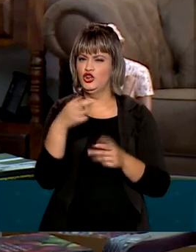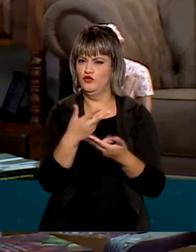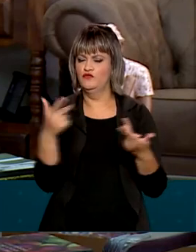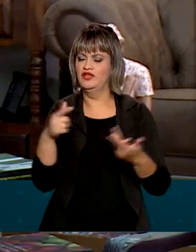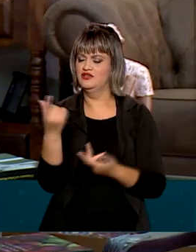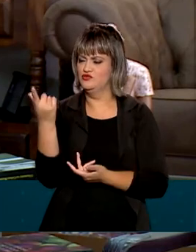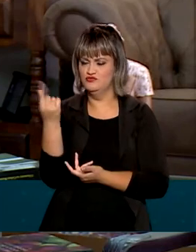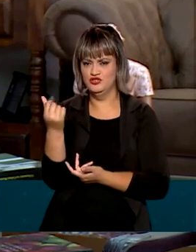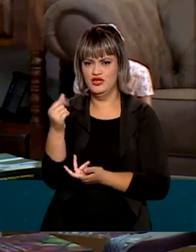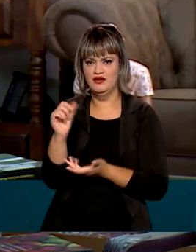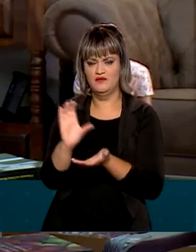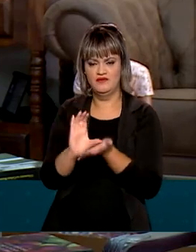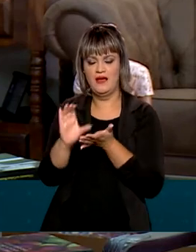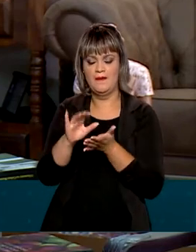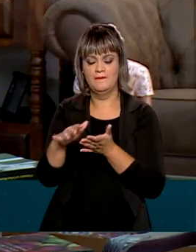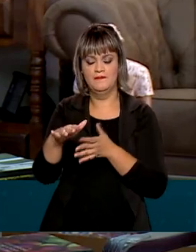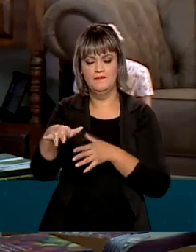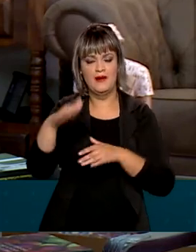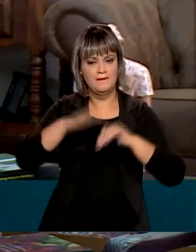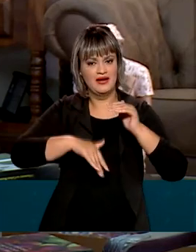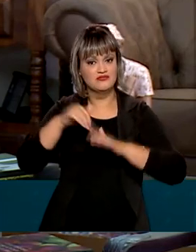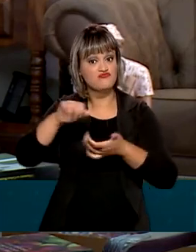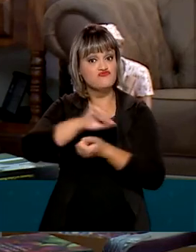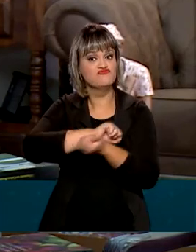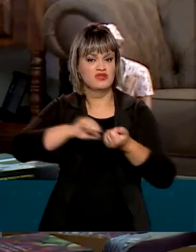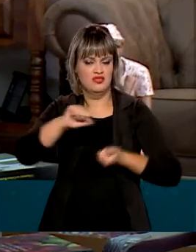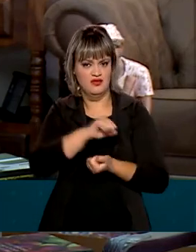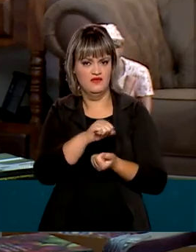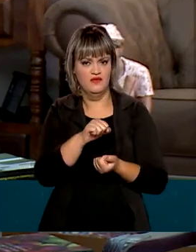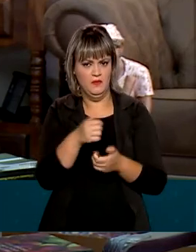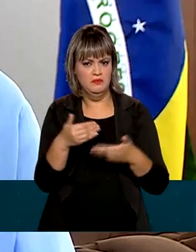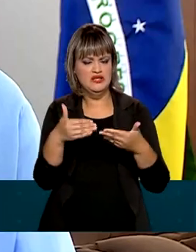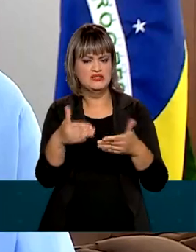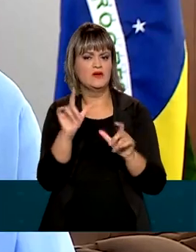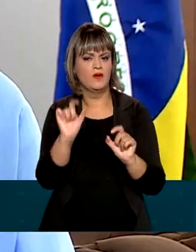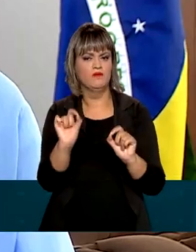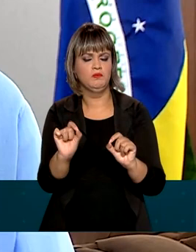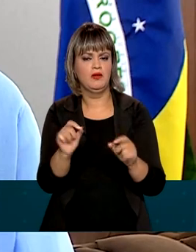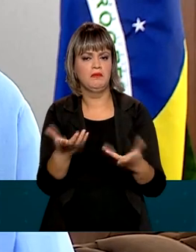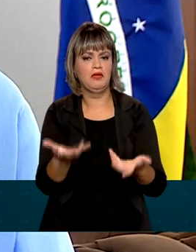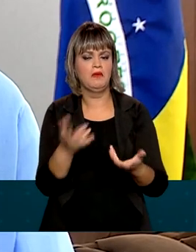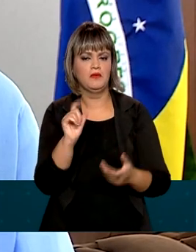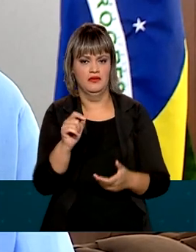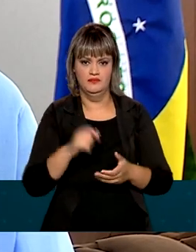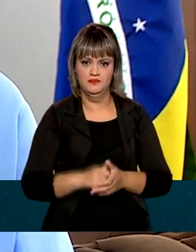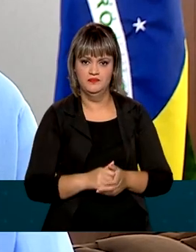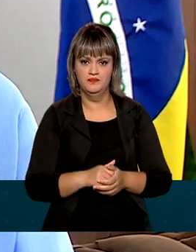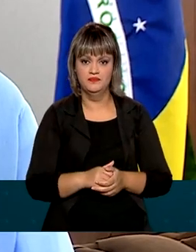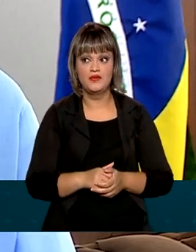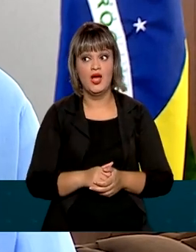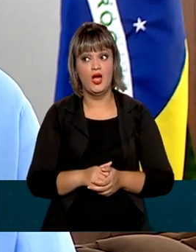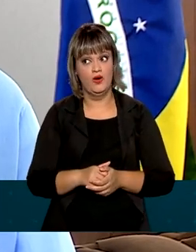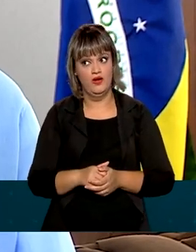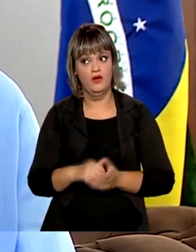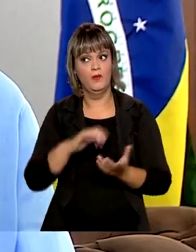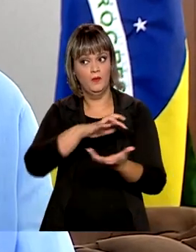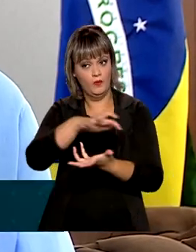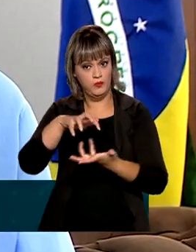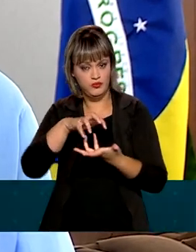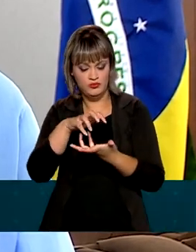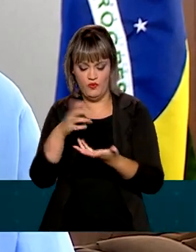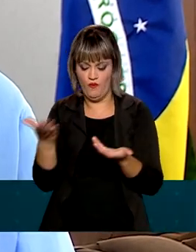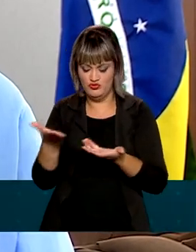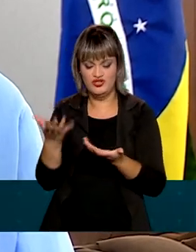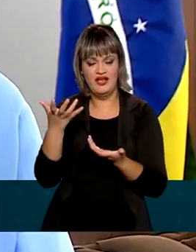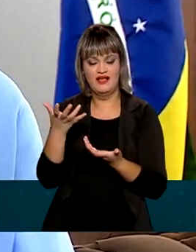ampliação de práticas sustentáveis. Qual o objetivo do Ministério com essa medida? Olha, o mundo hoje quer uma